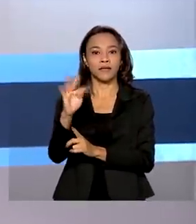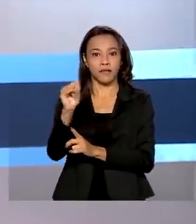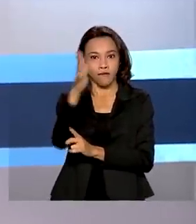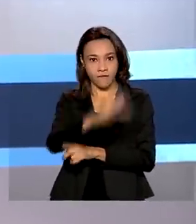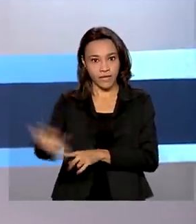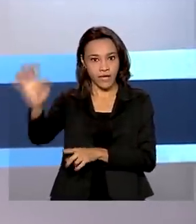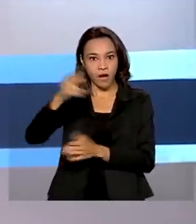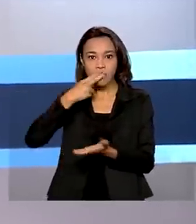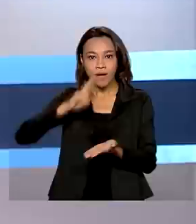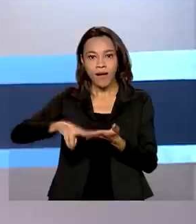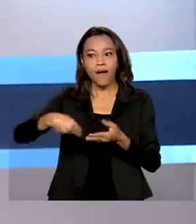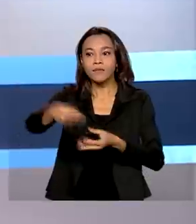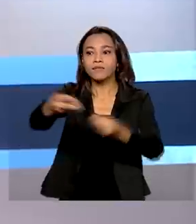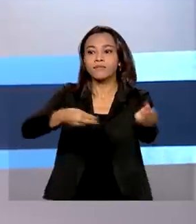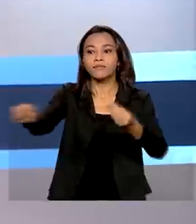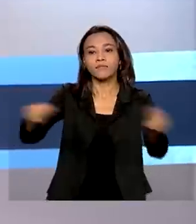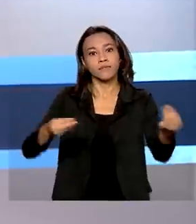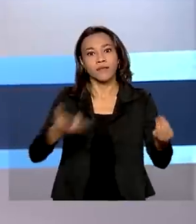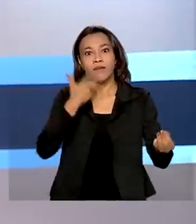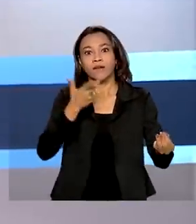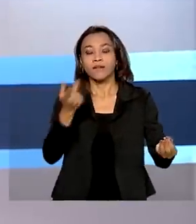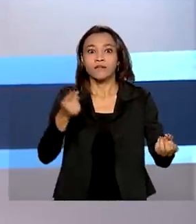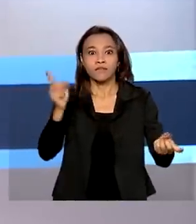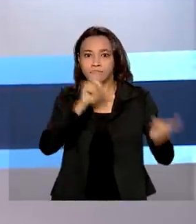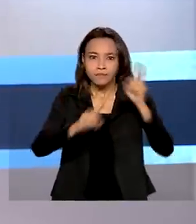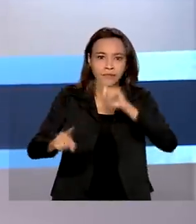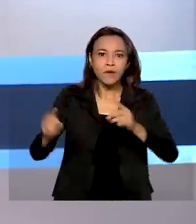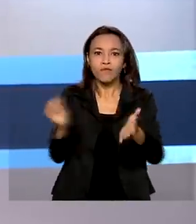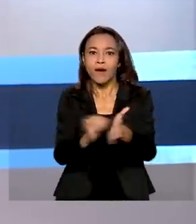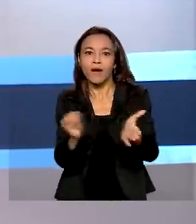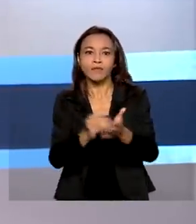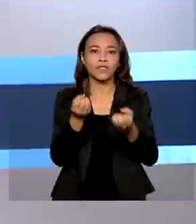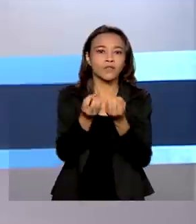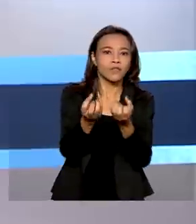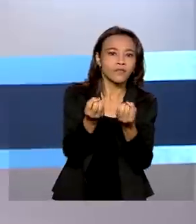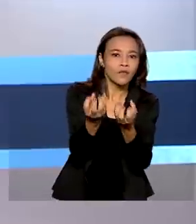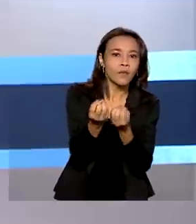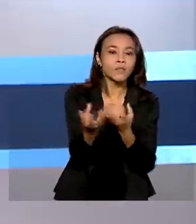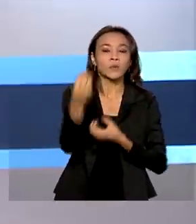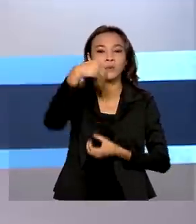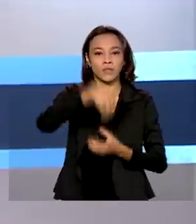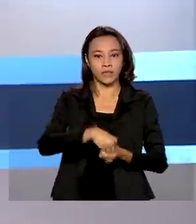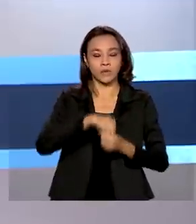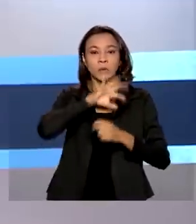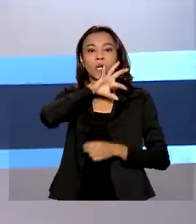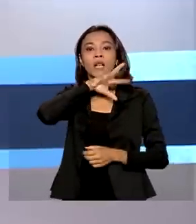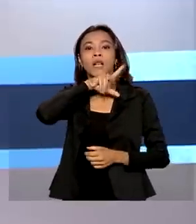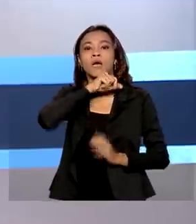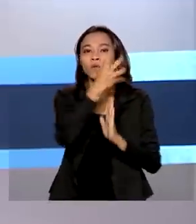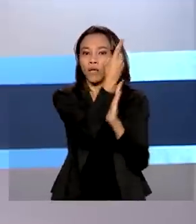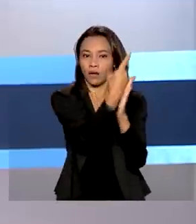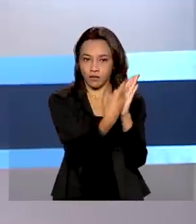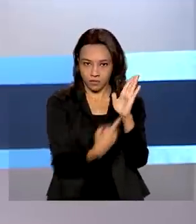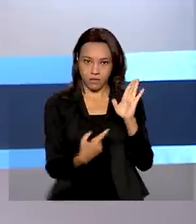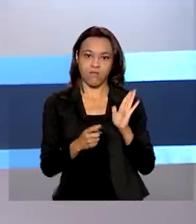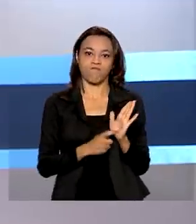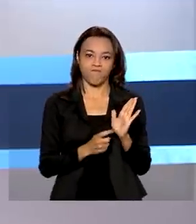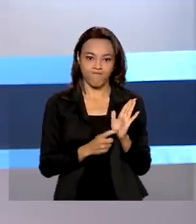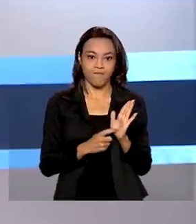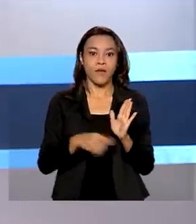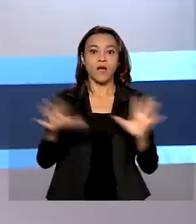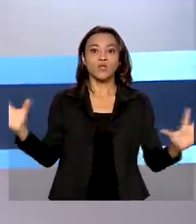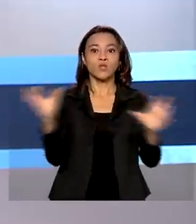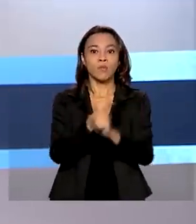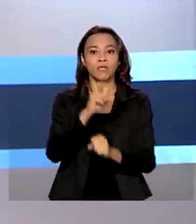alertando sobre irregularidades ou inconsistências na declaração do Imposto de Renda. Ao todo, 550 mil